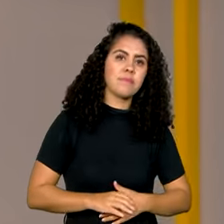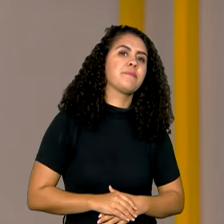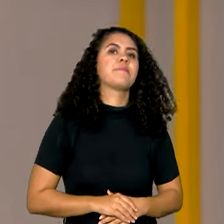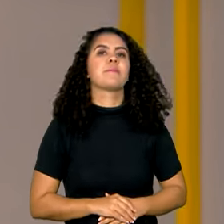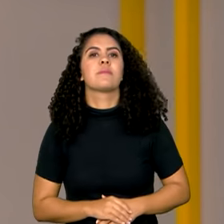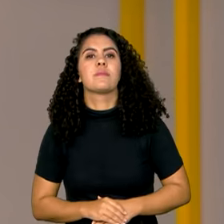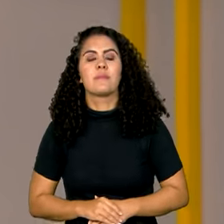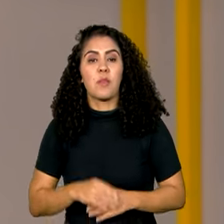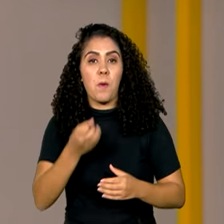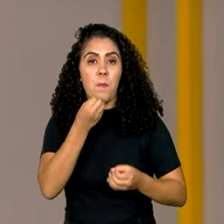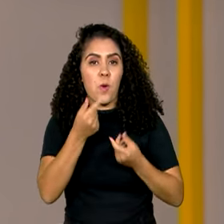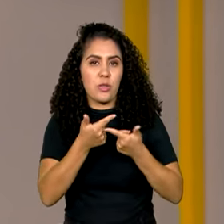Boa sorte a você. sorte.